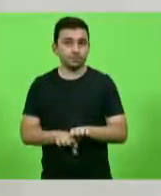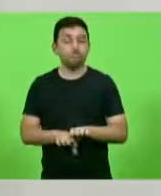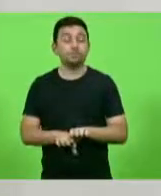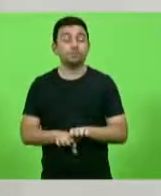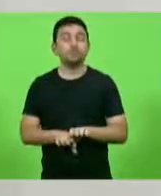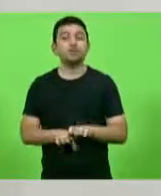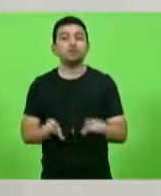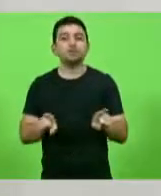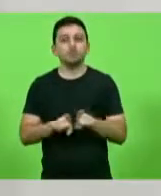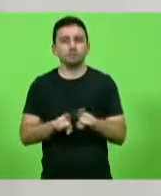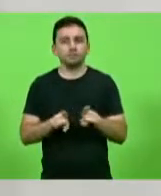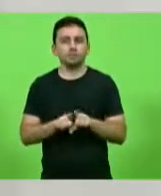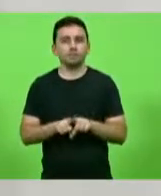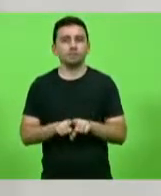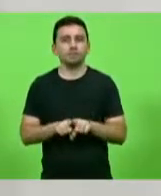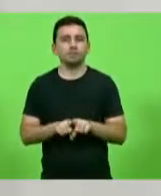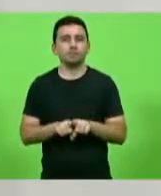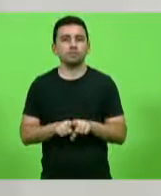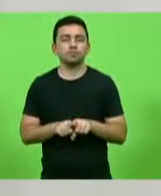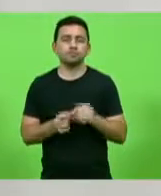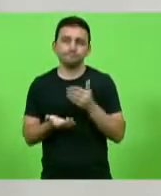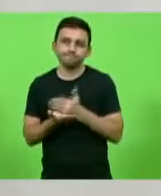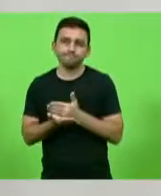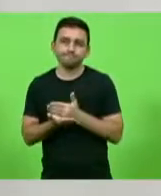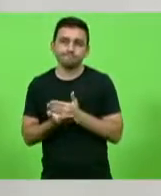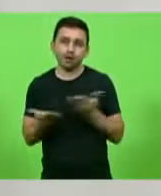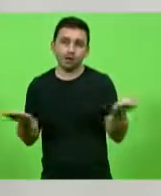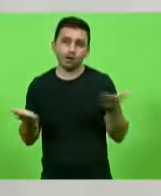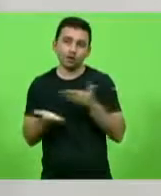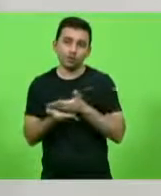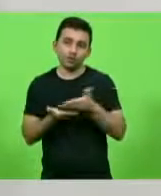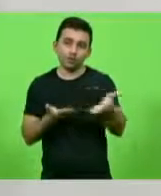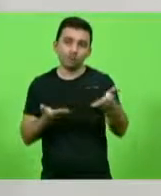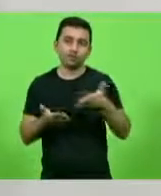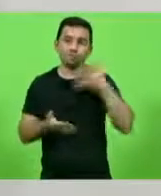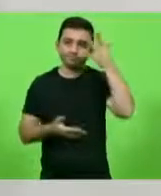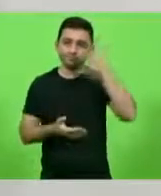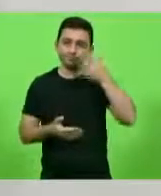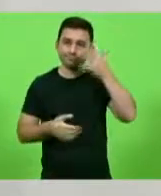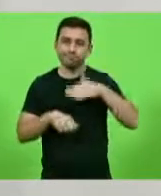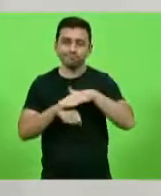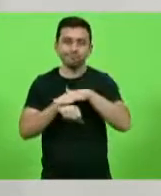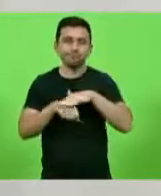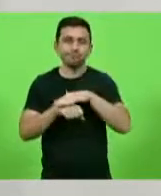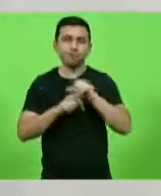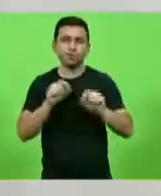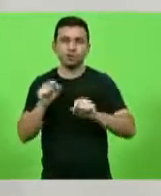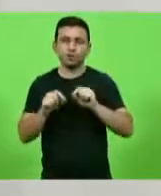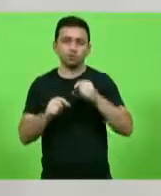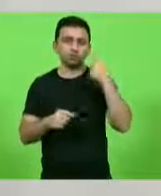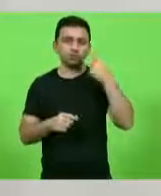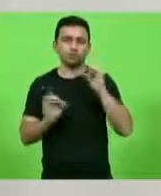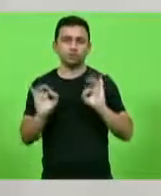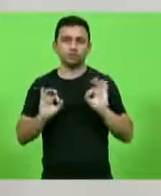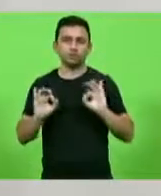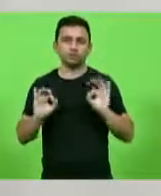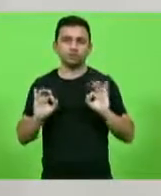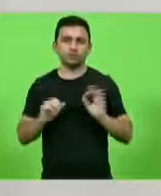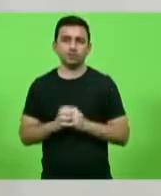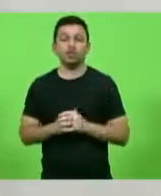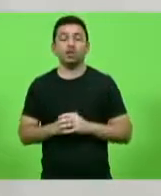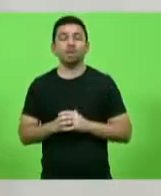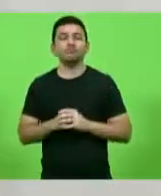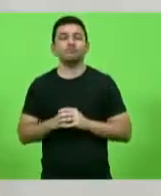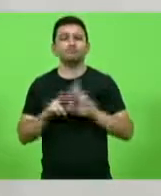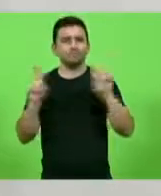E assim, eu gostaria de conversar com vocês hoje por um tema não político, mas extremamente